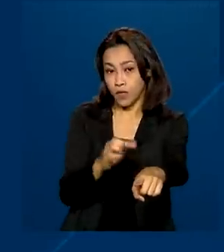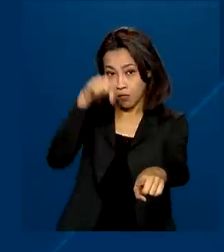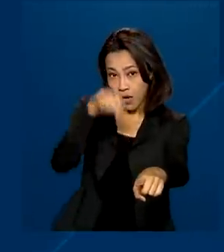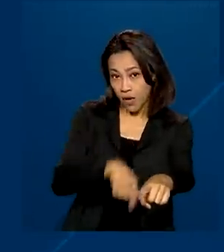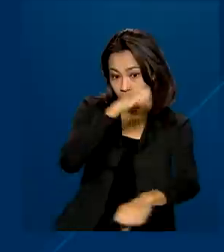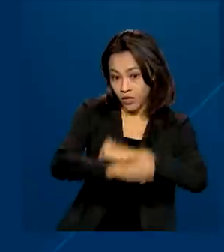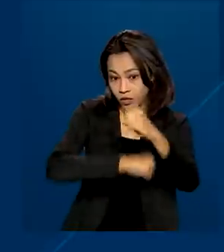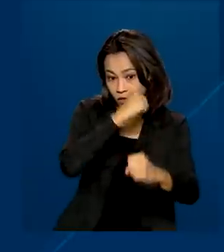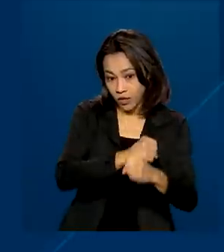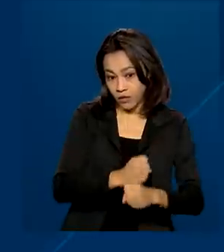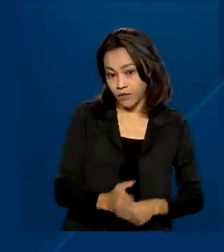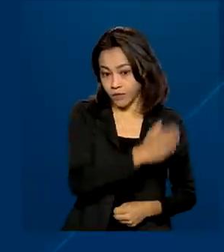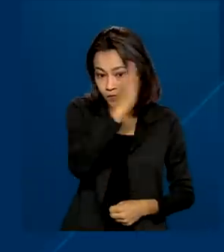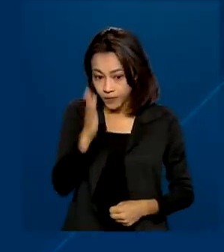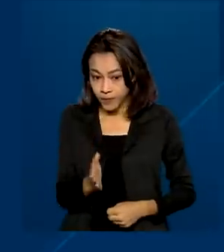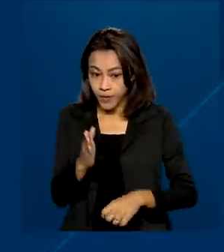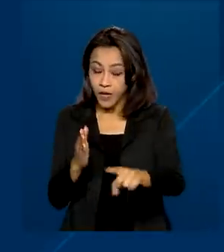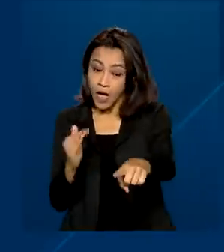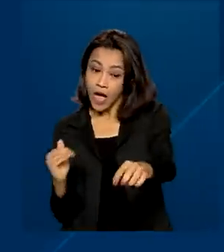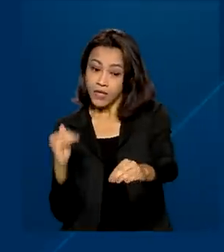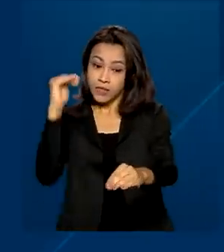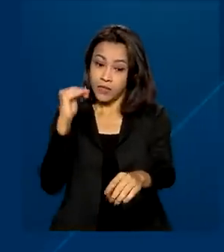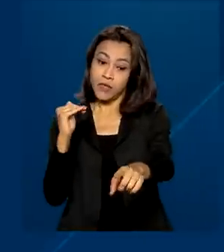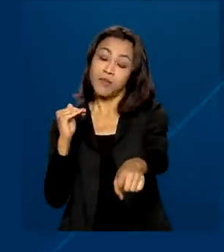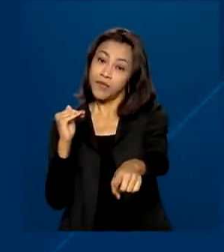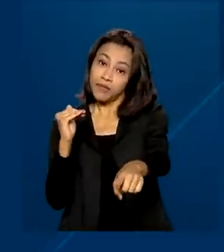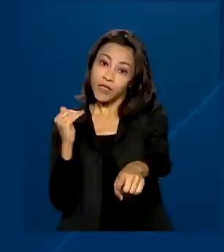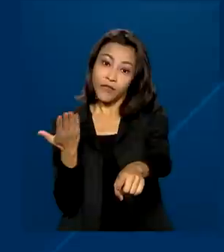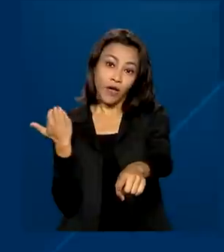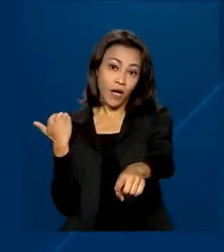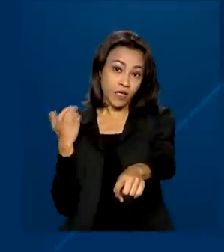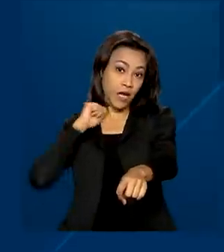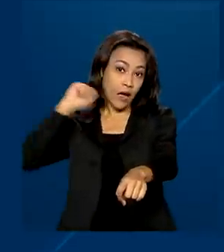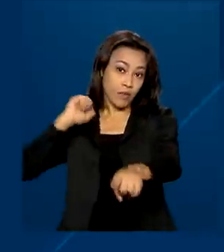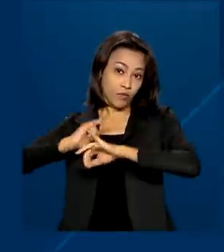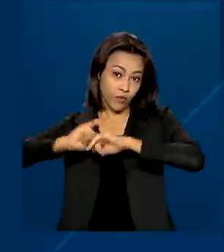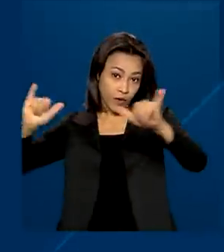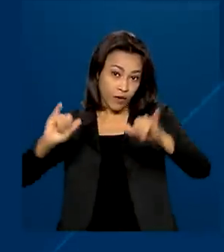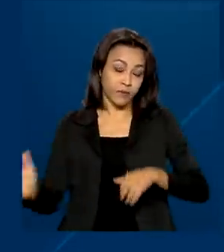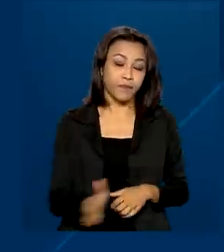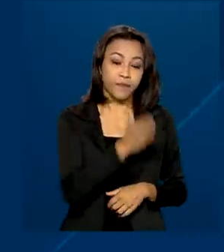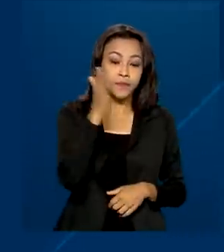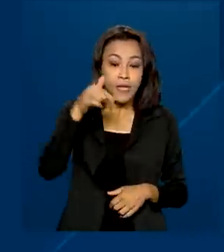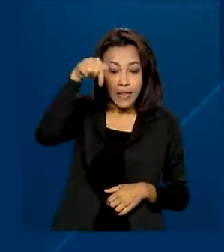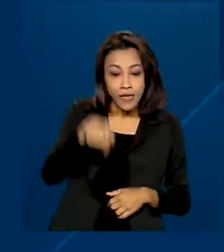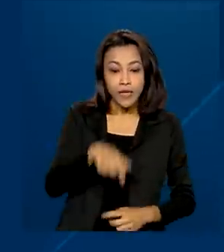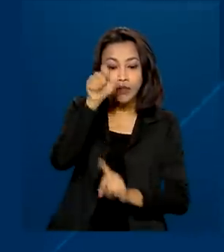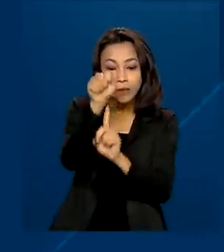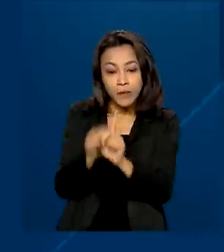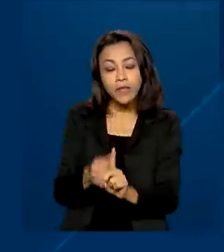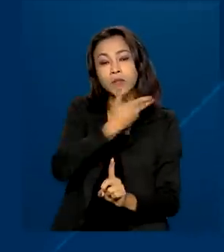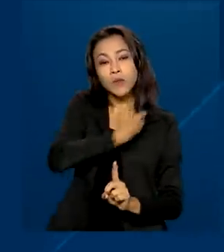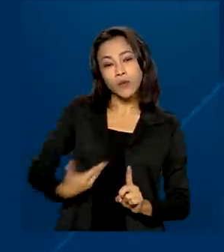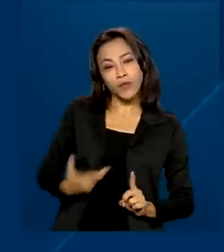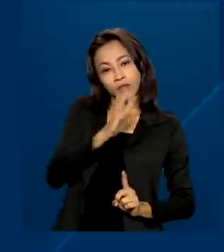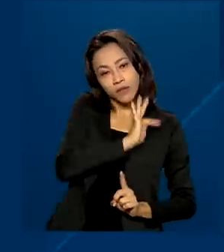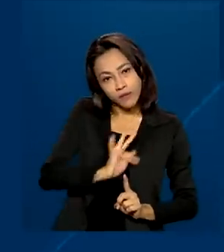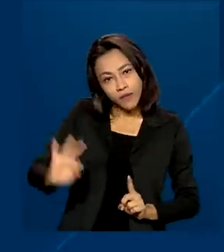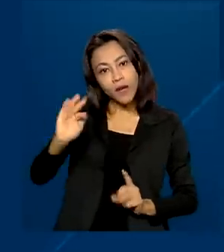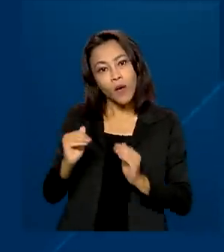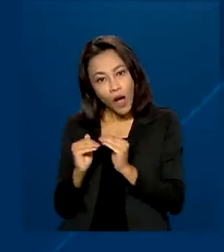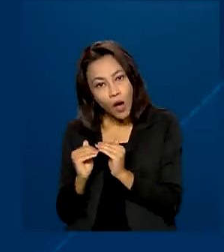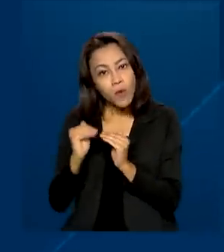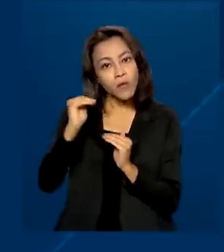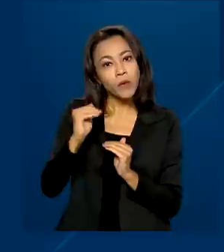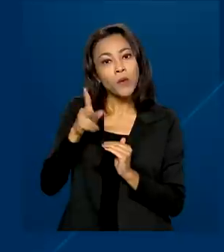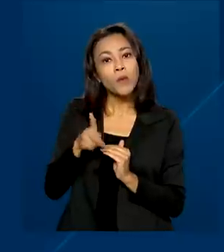acima da taxa de 0,8% divulgada em abril. Neste mês, o governo federal também aumentou a previsão de crescimento do PIB